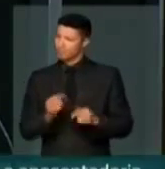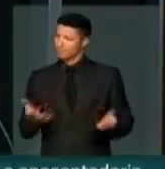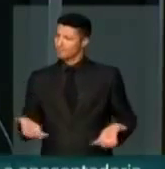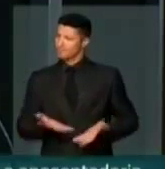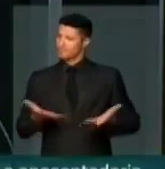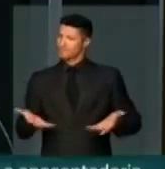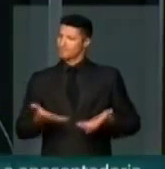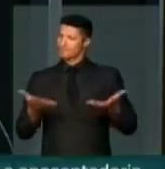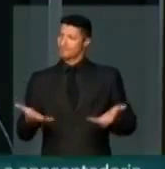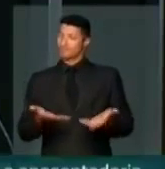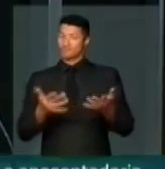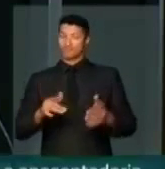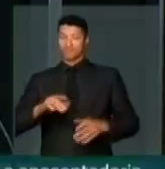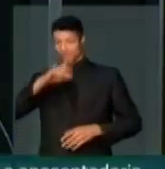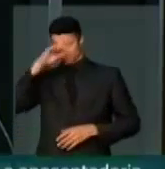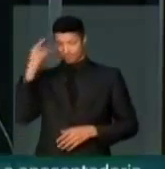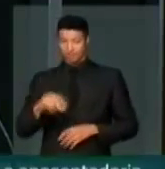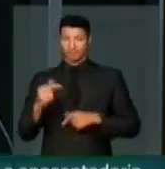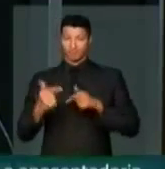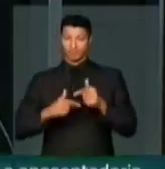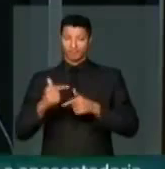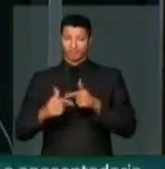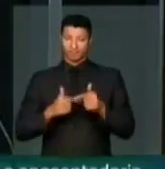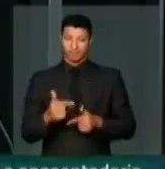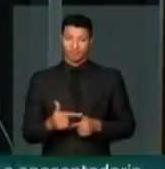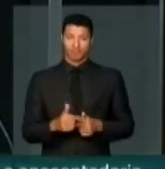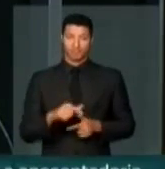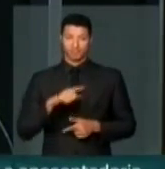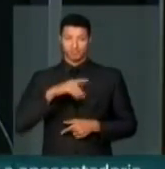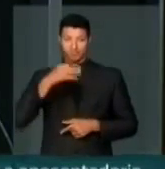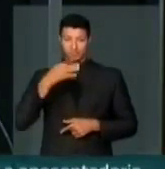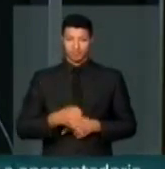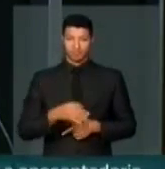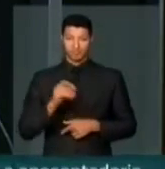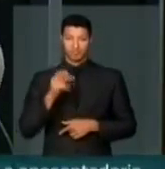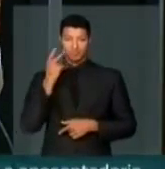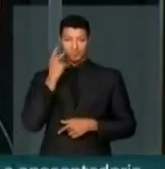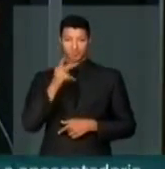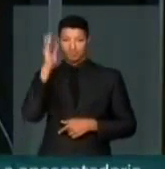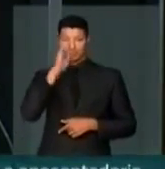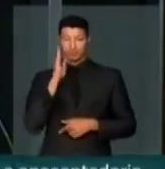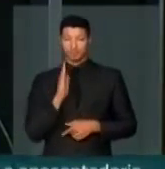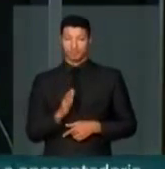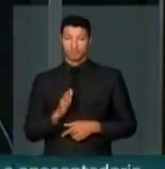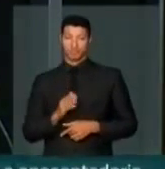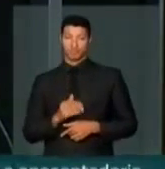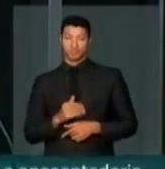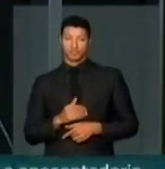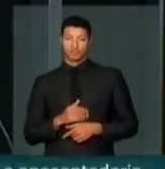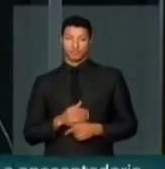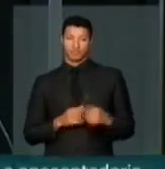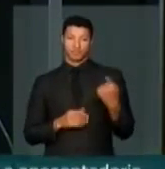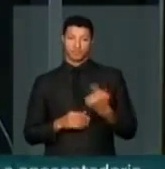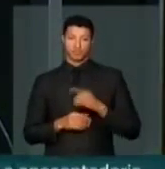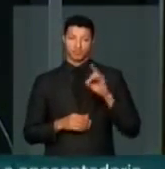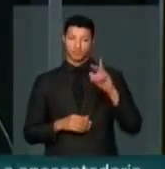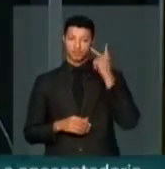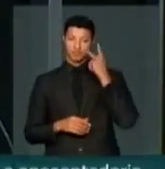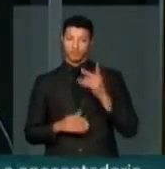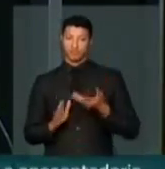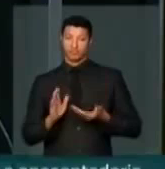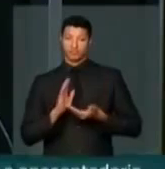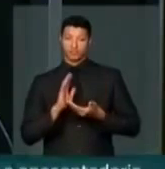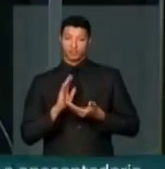a mão calejada e muito trabalho pela frente. Tenho certeza que para o Brasil, e não apenas para